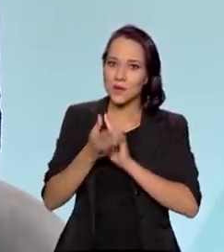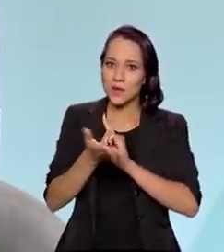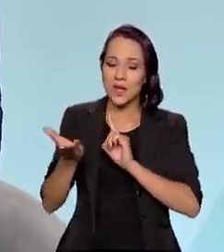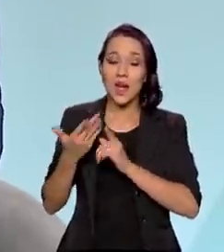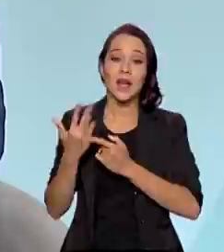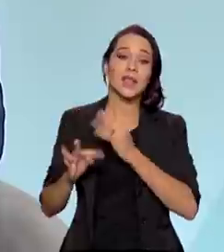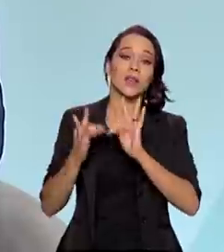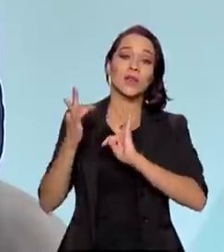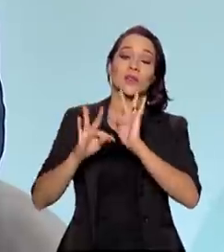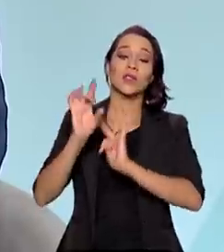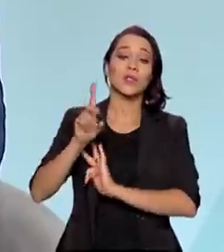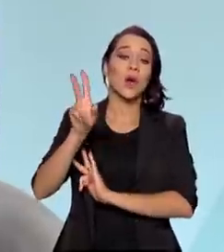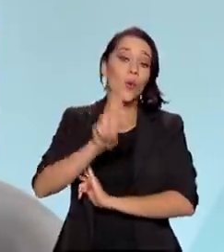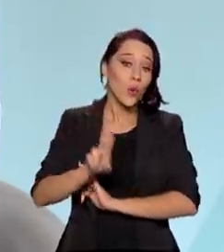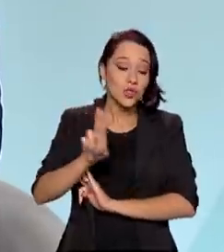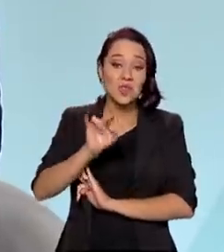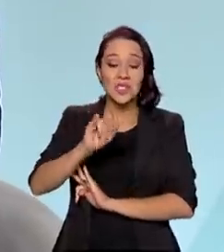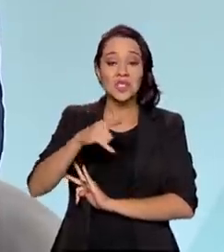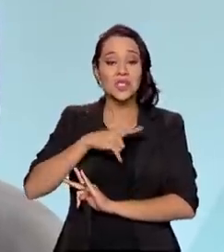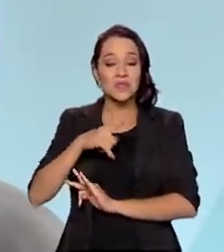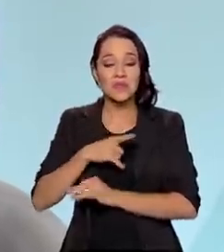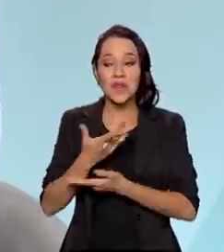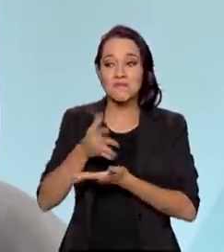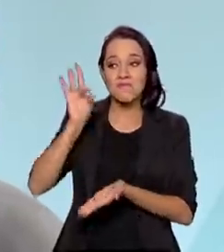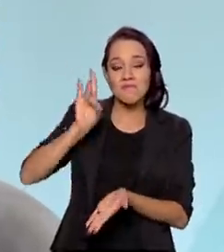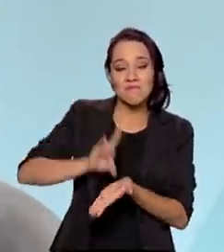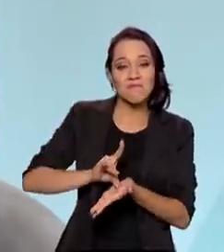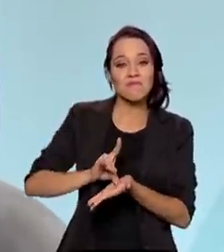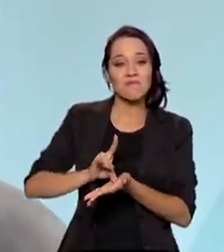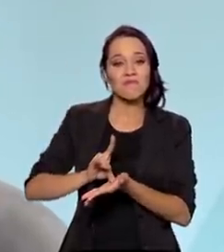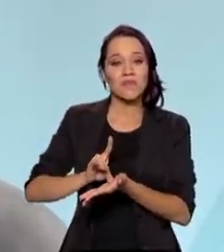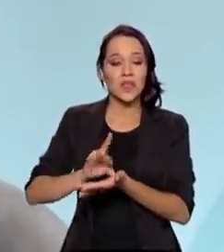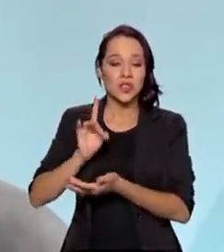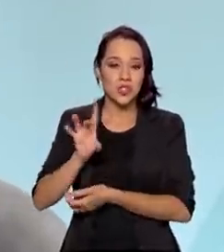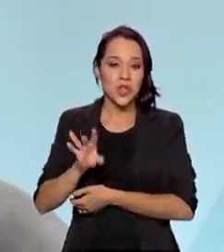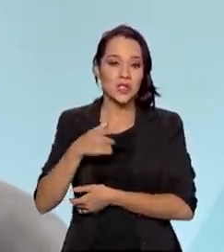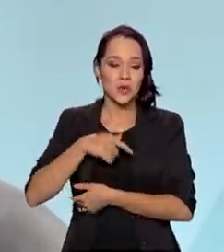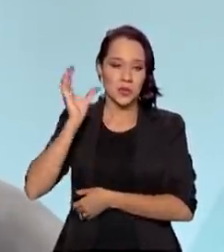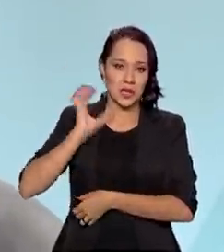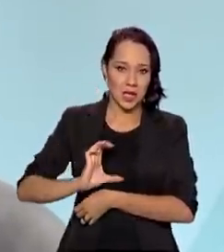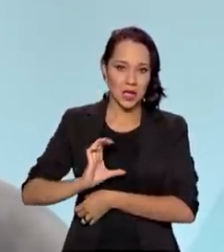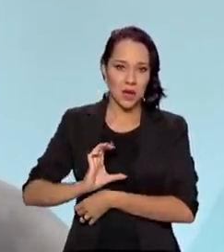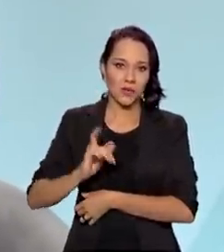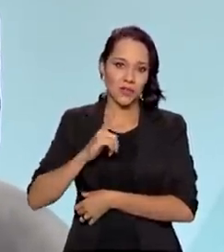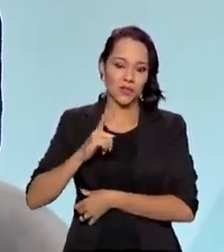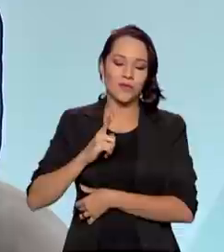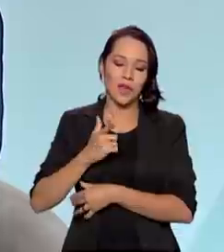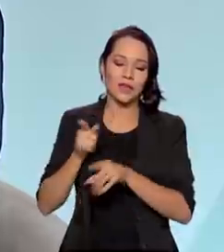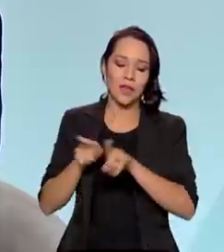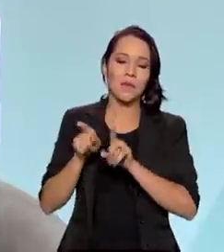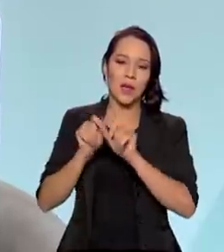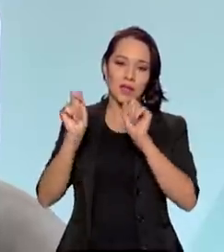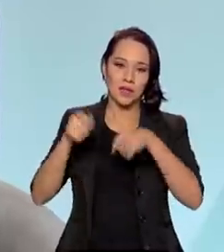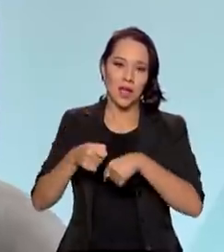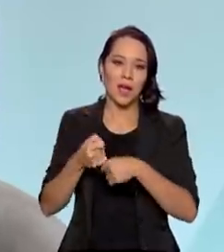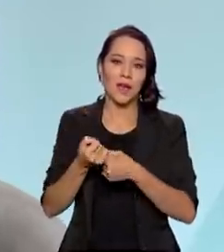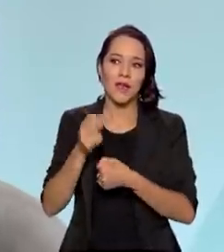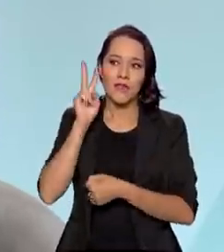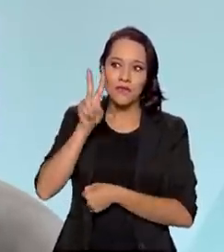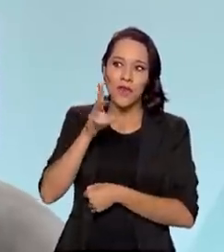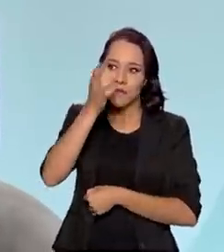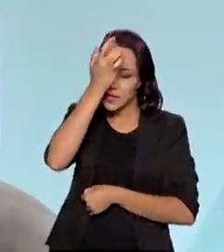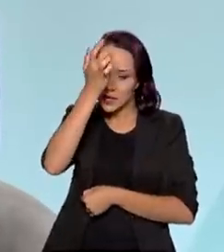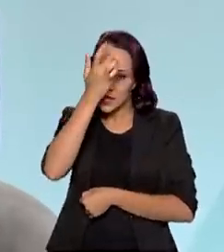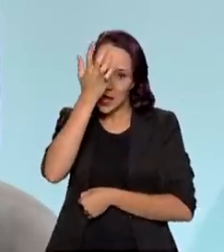A tecnologia só é útil se ela tiver uma serventia real, e em uma estatal ela só é útil se o cidadão tiver alguma serventia, ver alguma